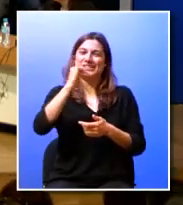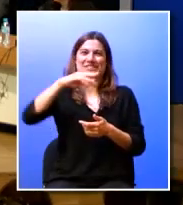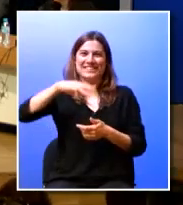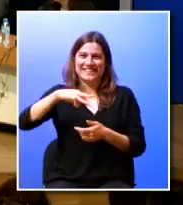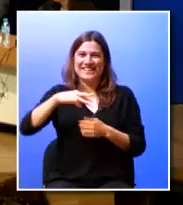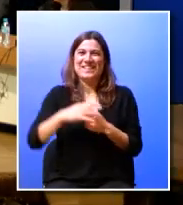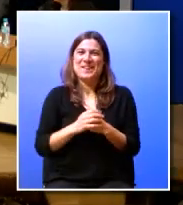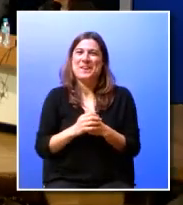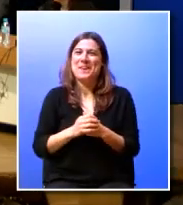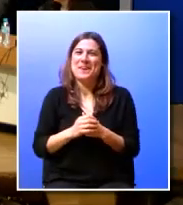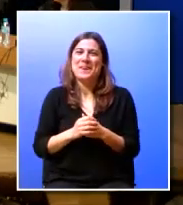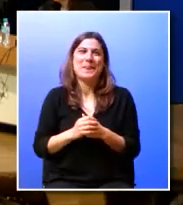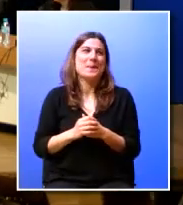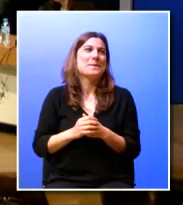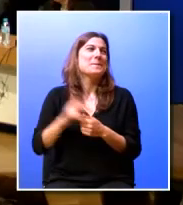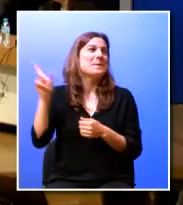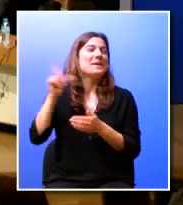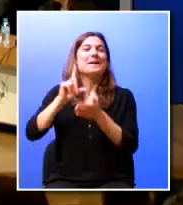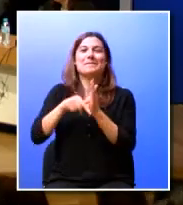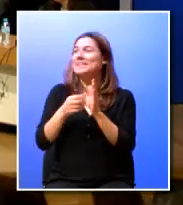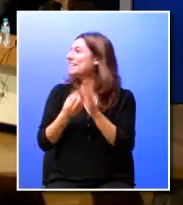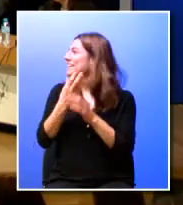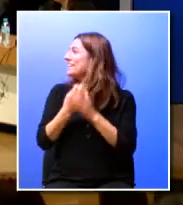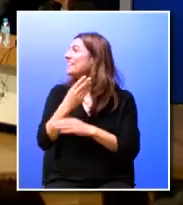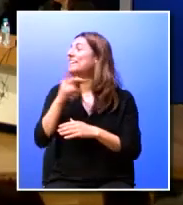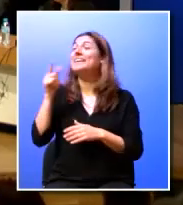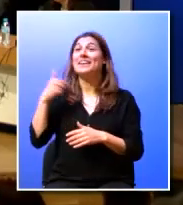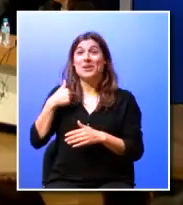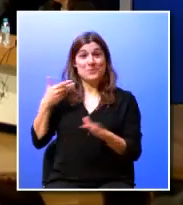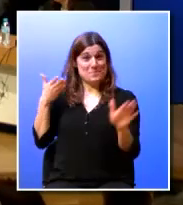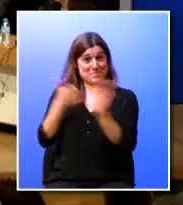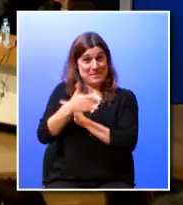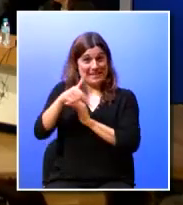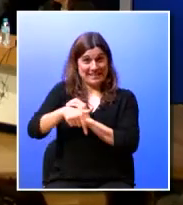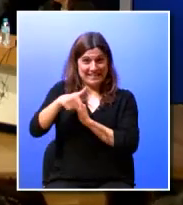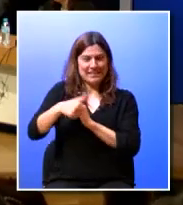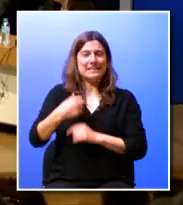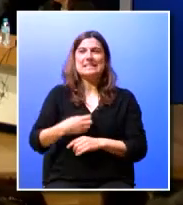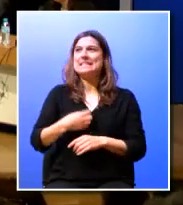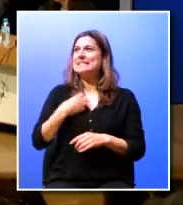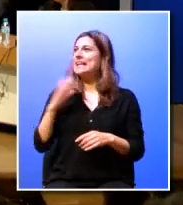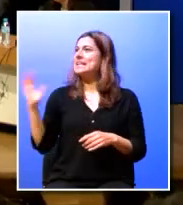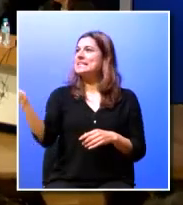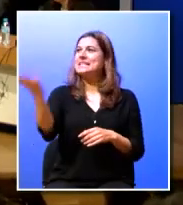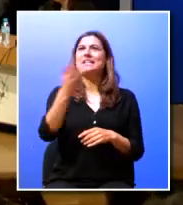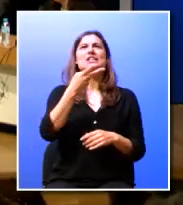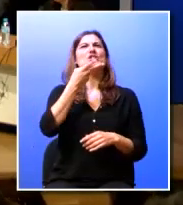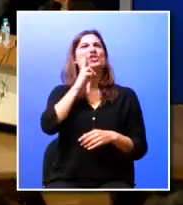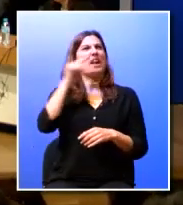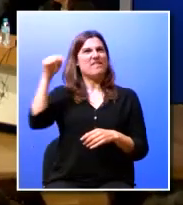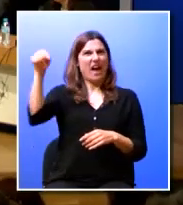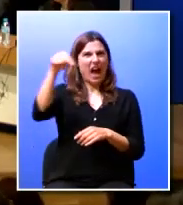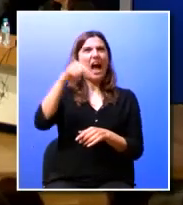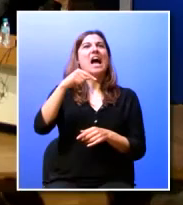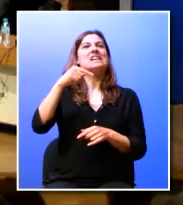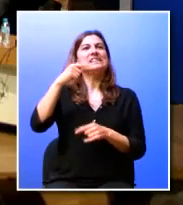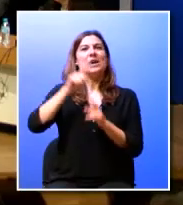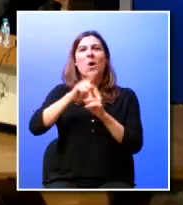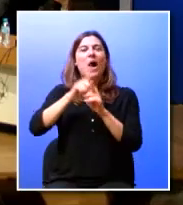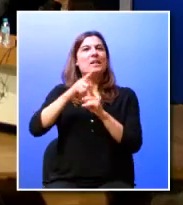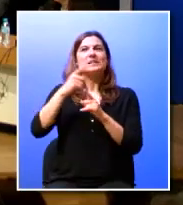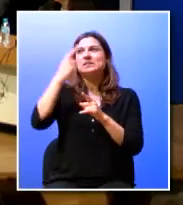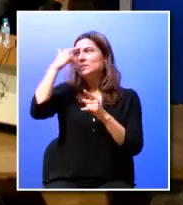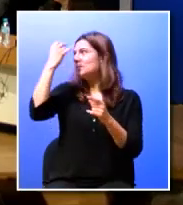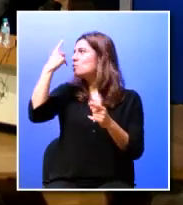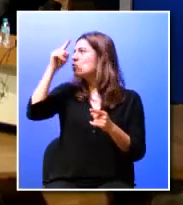e faz o seu projeto eu desde que entrei aqui senti logo que há aqui muitos chefes incompreendidos eu sou ali naquela fila